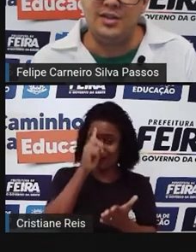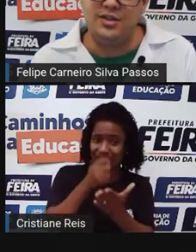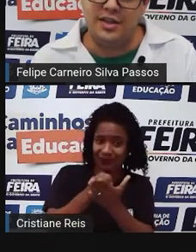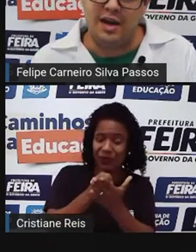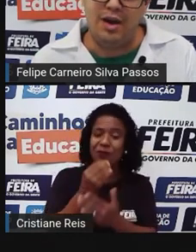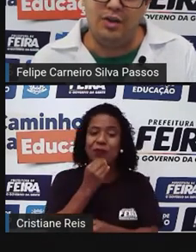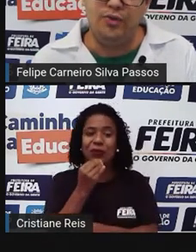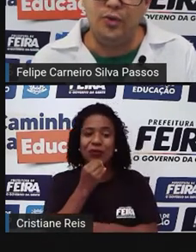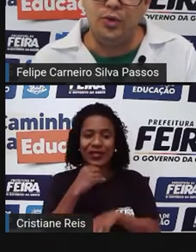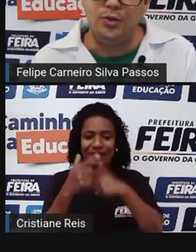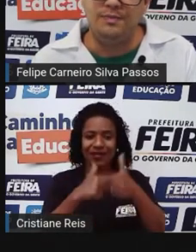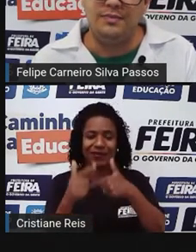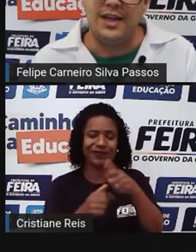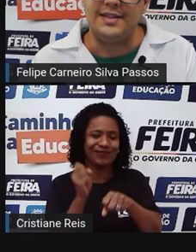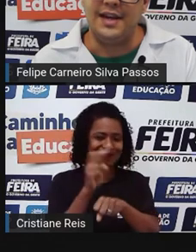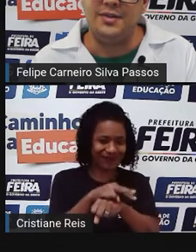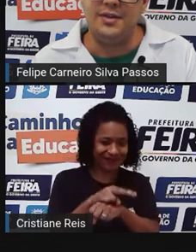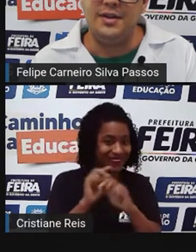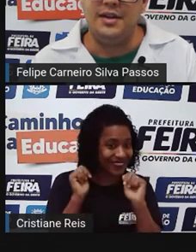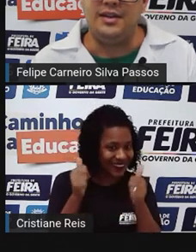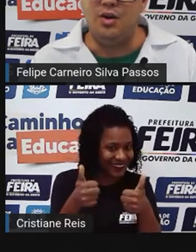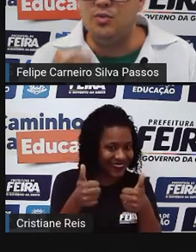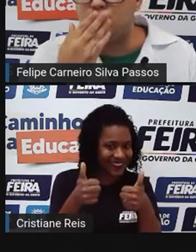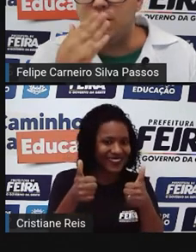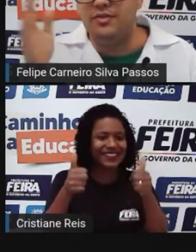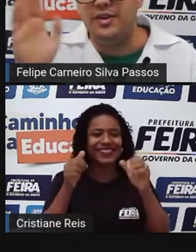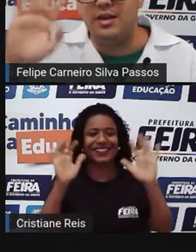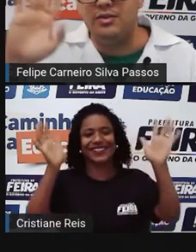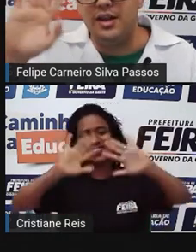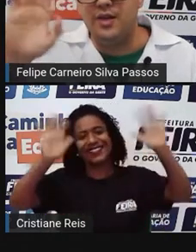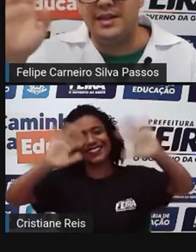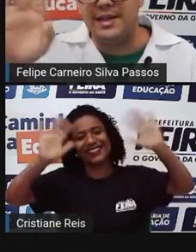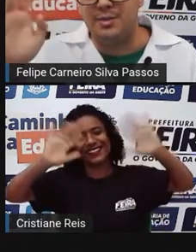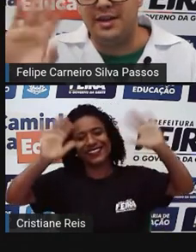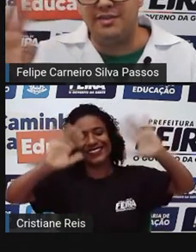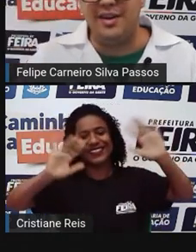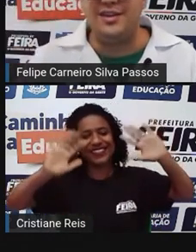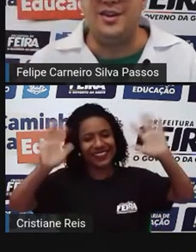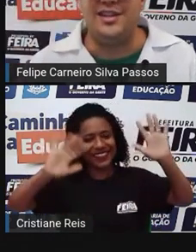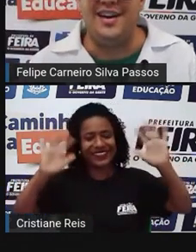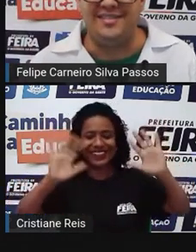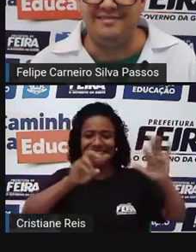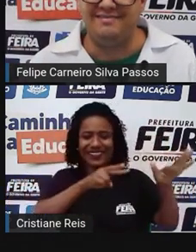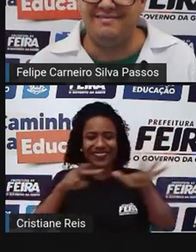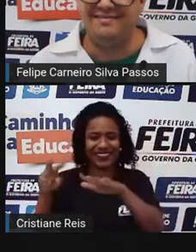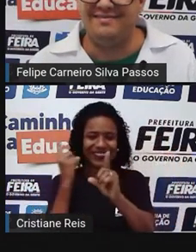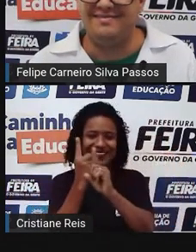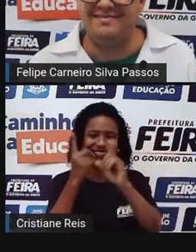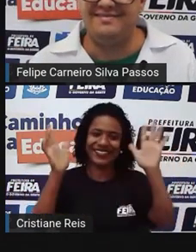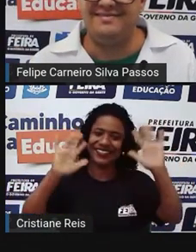E oportunidades de trabalho no futuro, tá certo? Então, fiquem com Deus. Até semana que vem. Tchau, tchau!